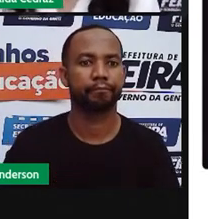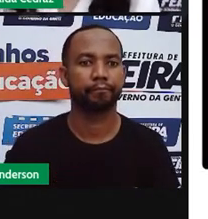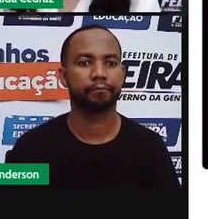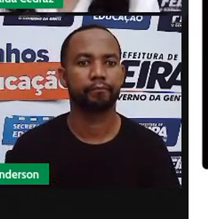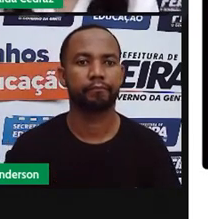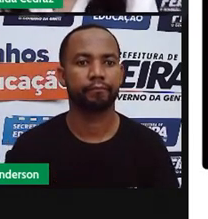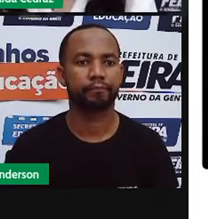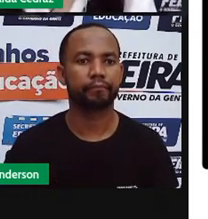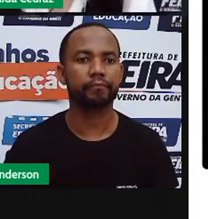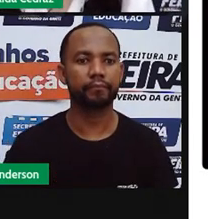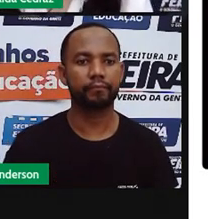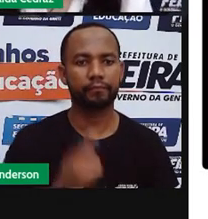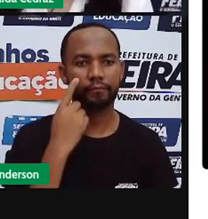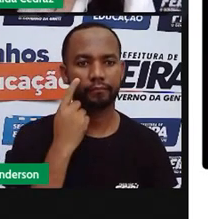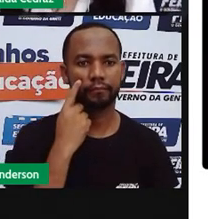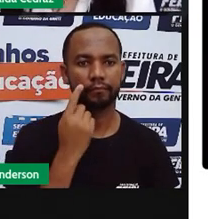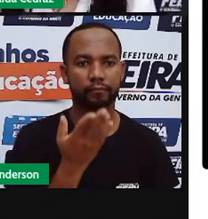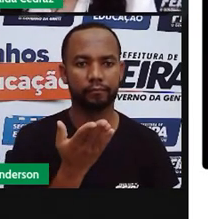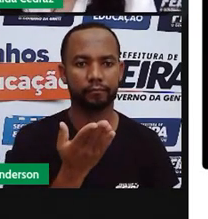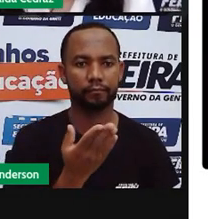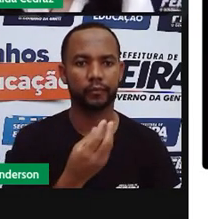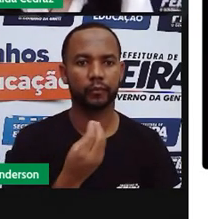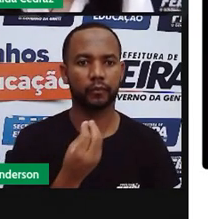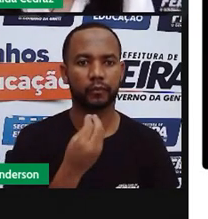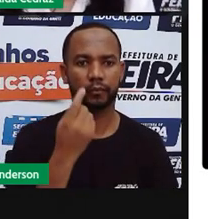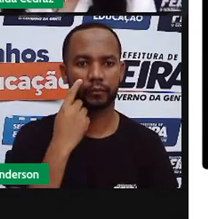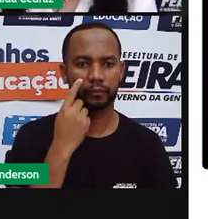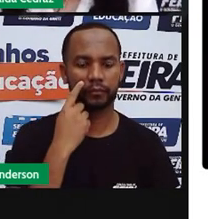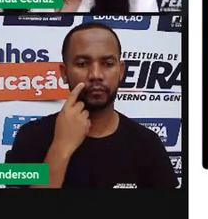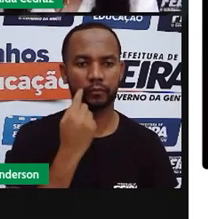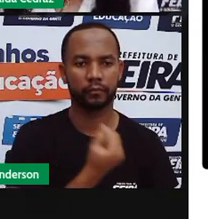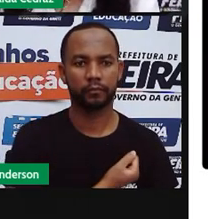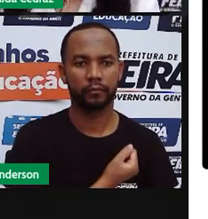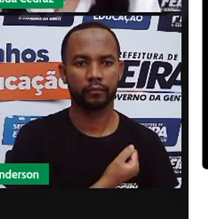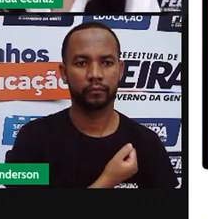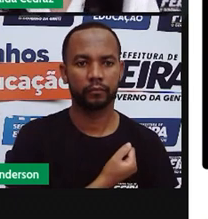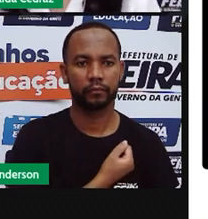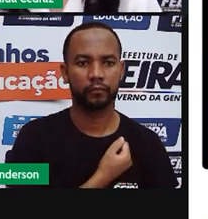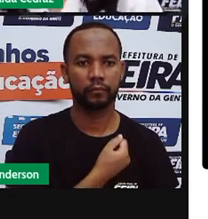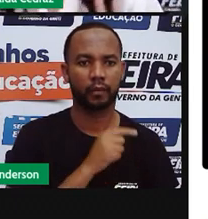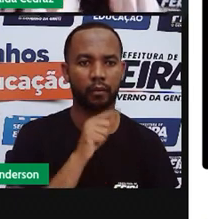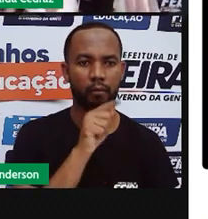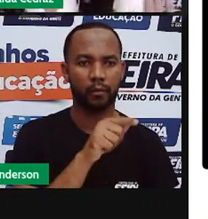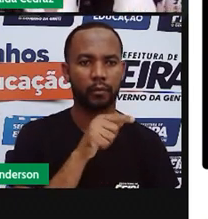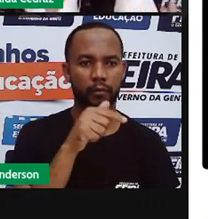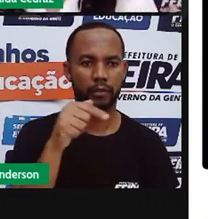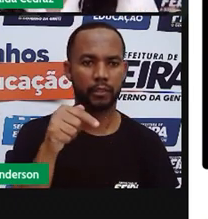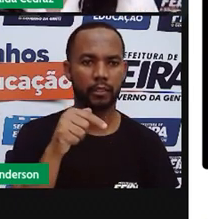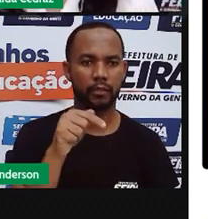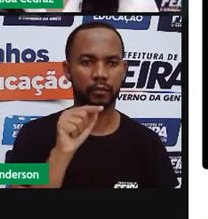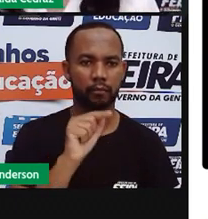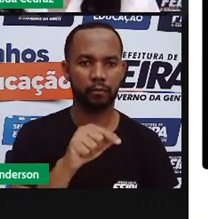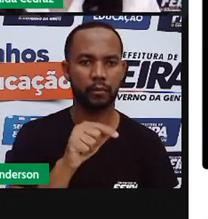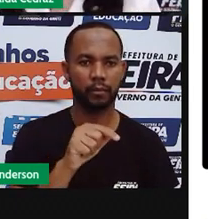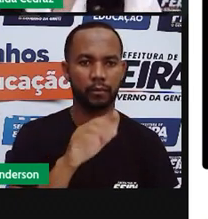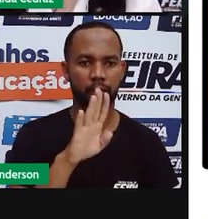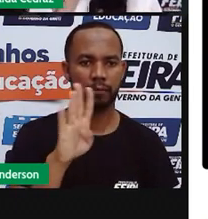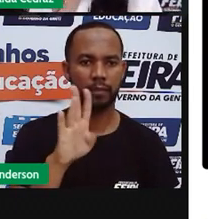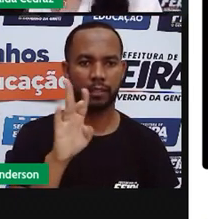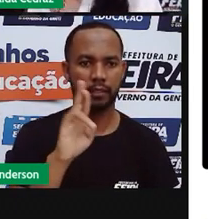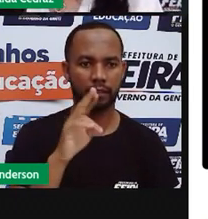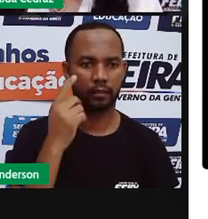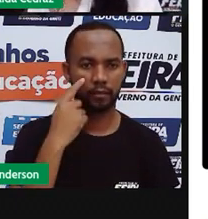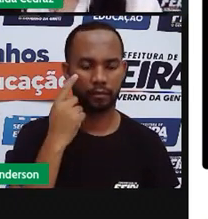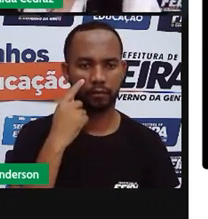Essa cartilha, cartilha.cert.br, ela tem na sua capa bem assim.